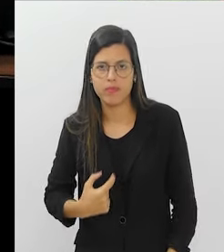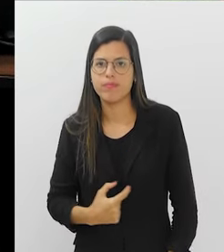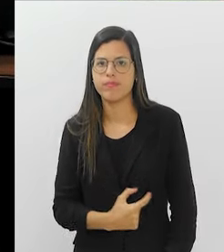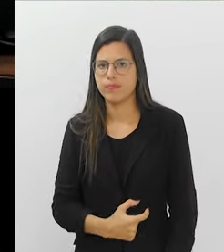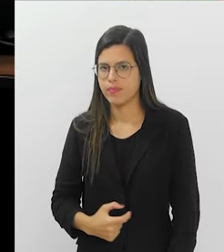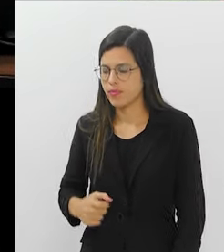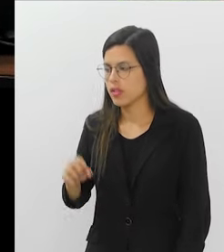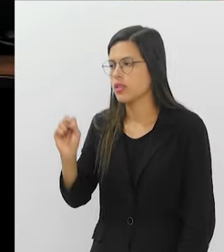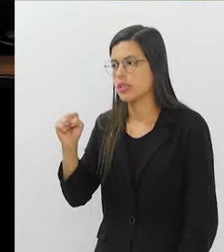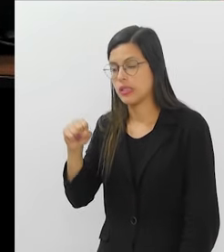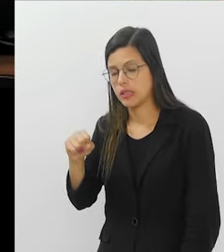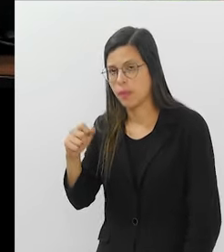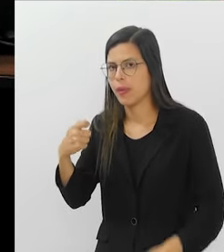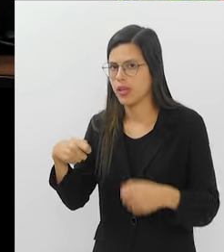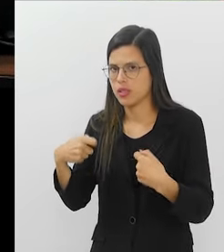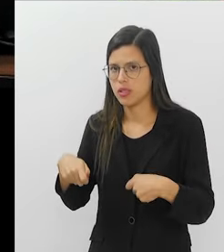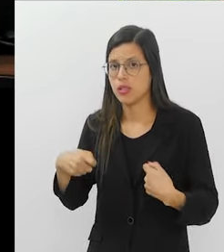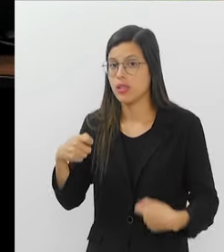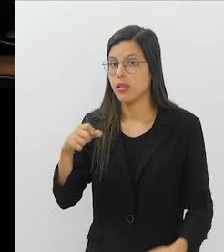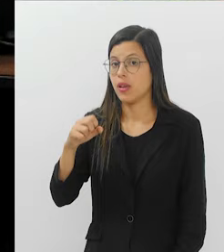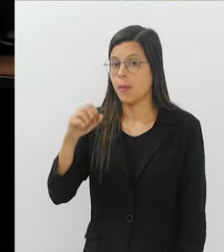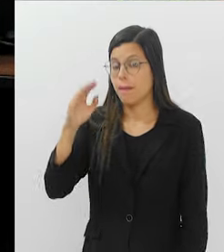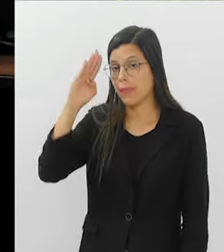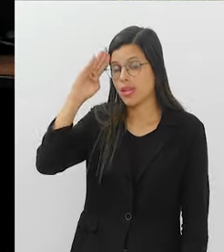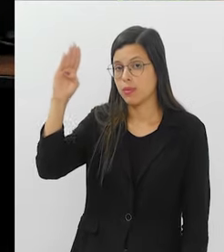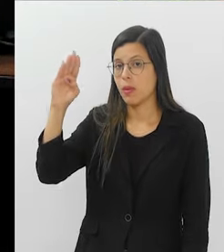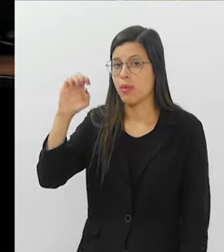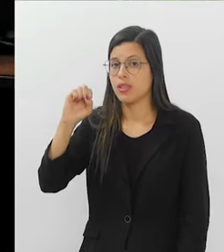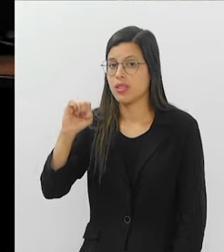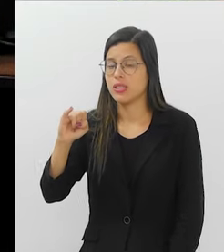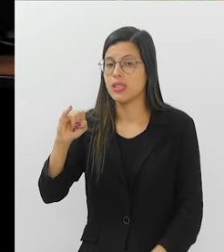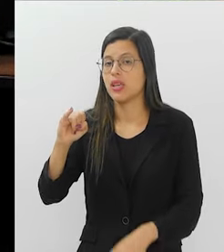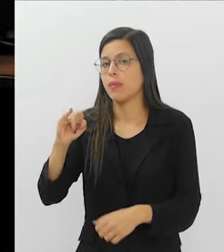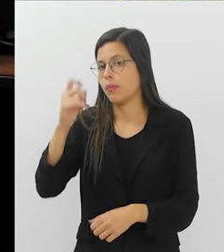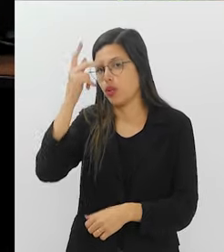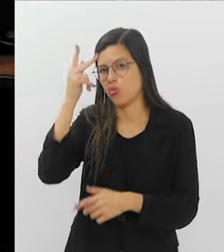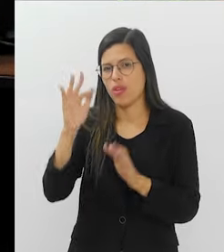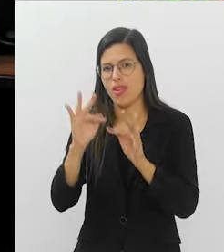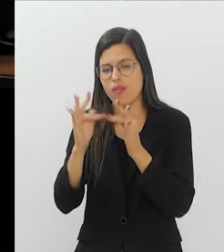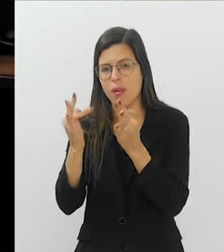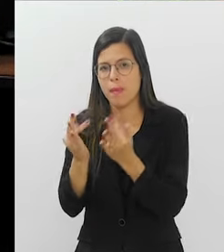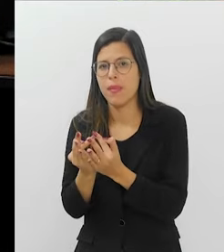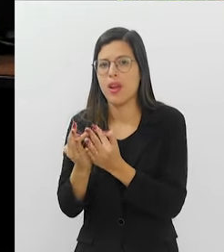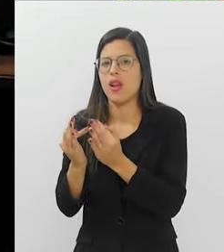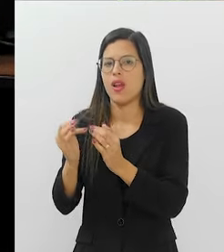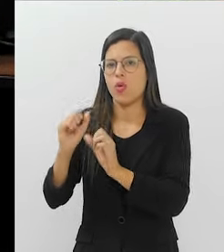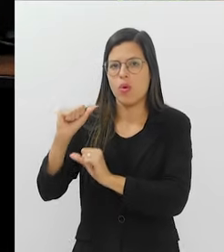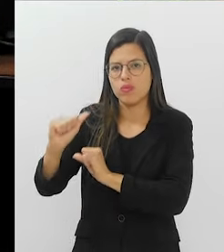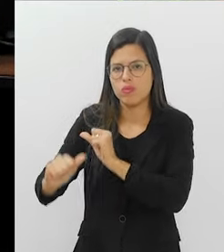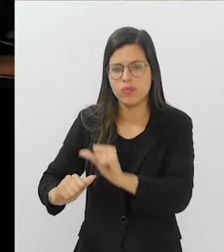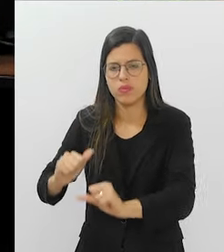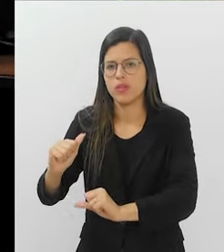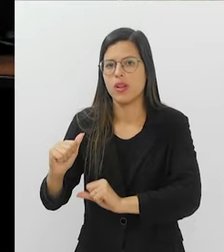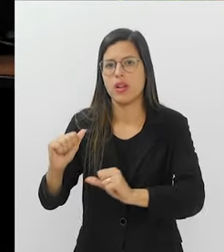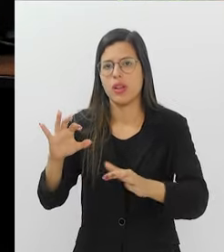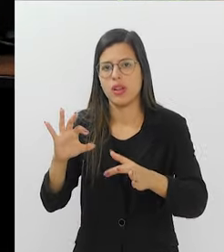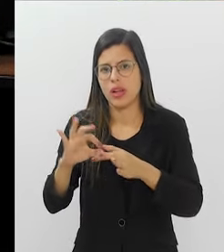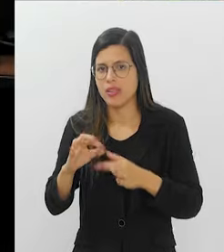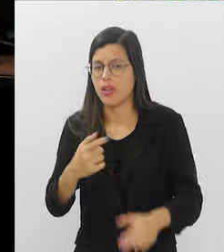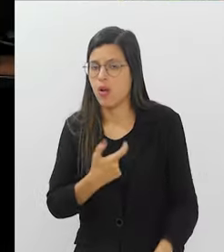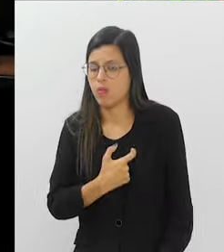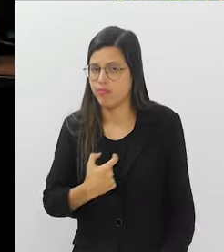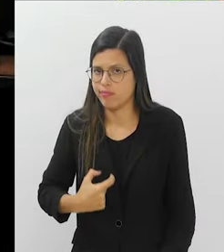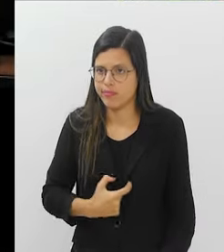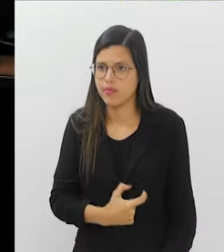se tem alguém na família, né? Com alguma alteração ou alguma doença relacionada ao